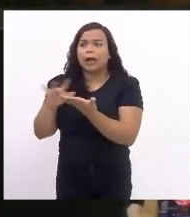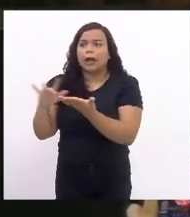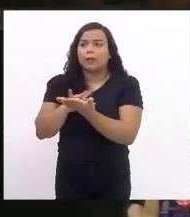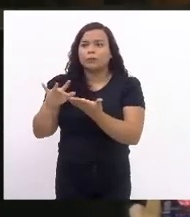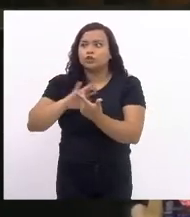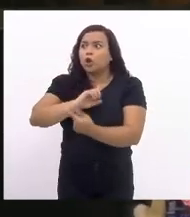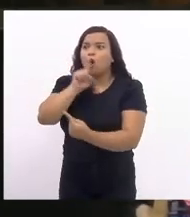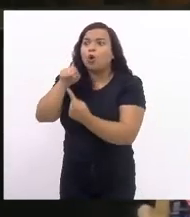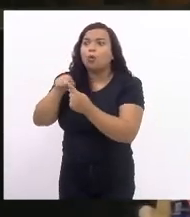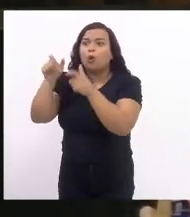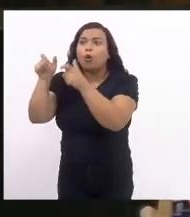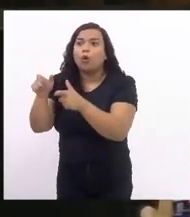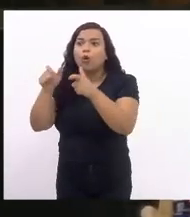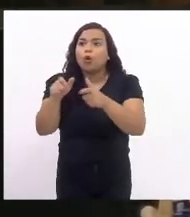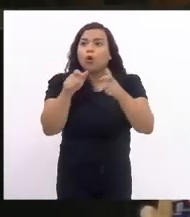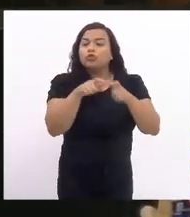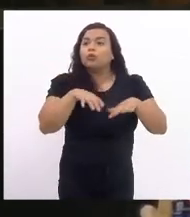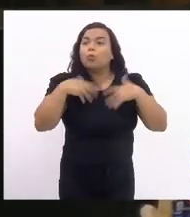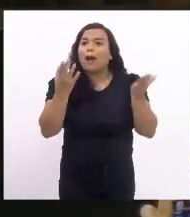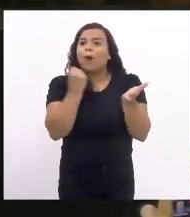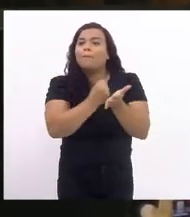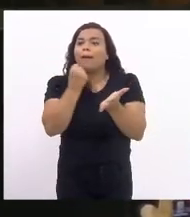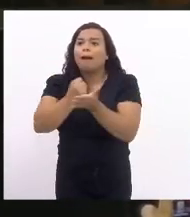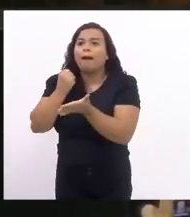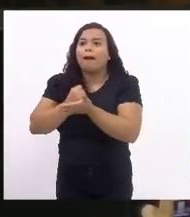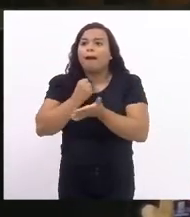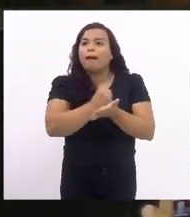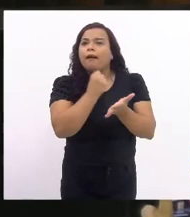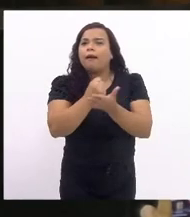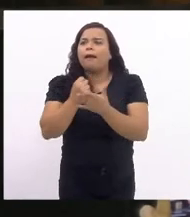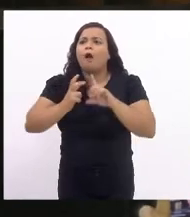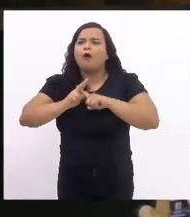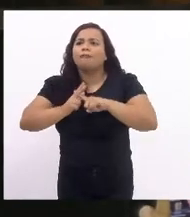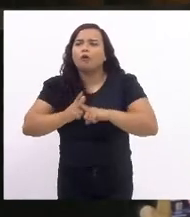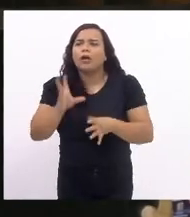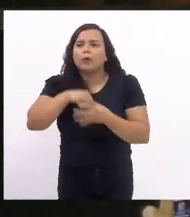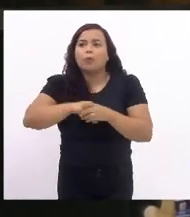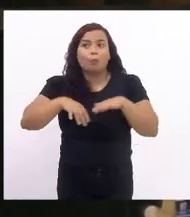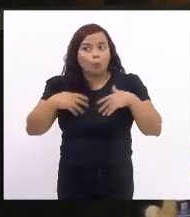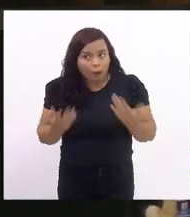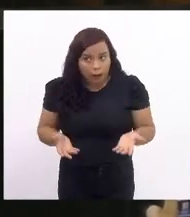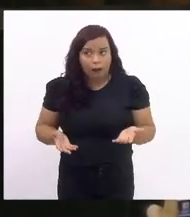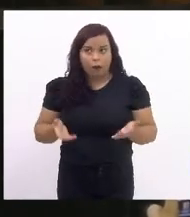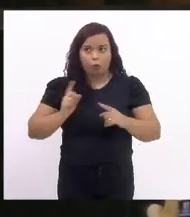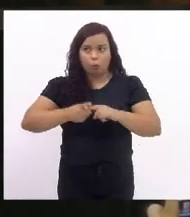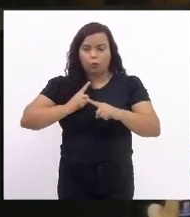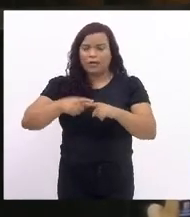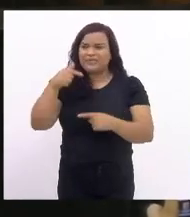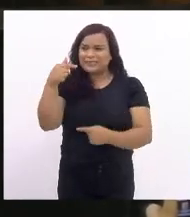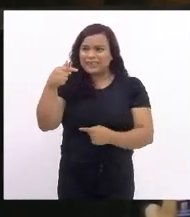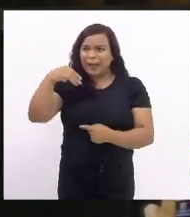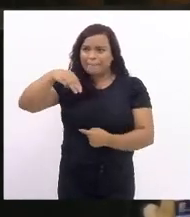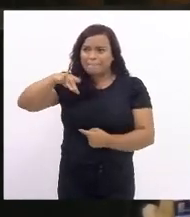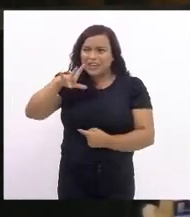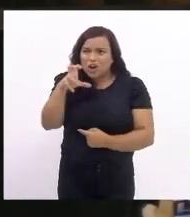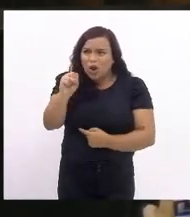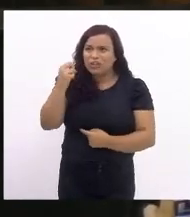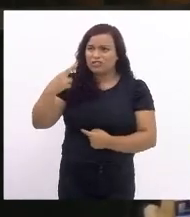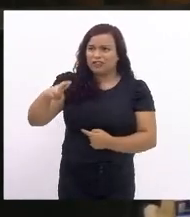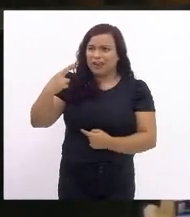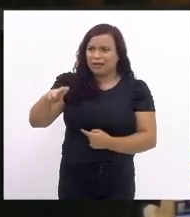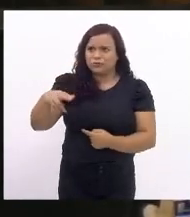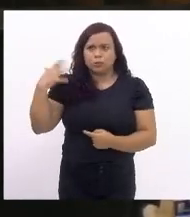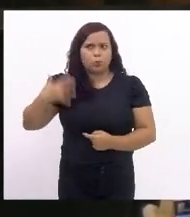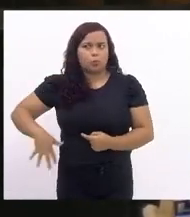destinando quais eram as marcas, as suas configurações, porque 7 milhões, deputada Tia Ju, venhamos e